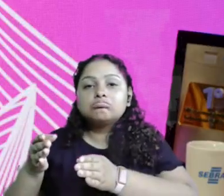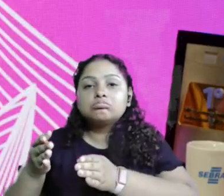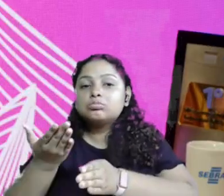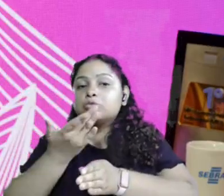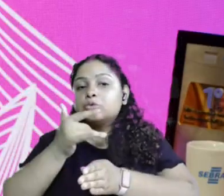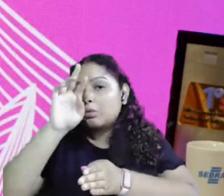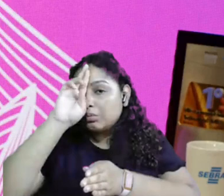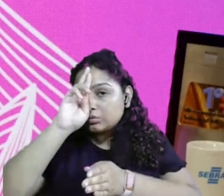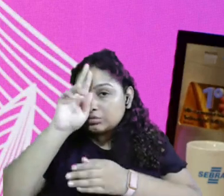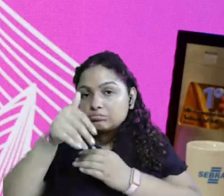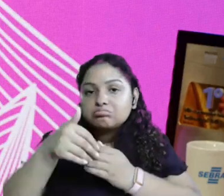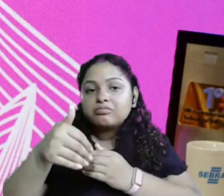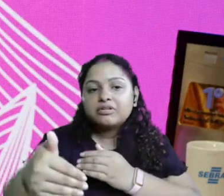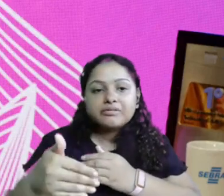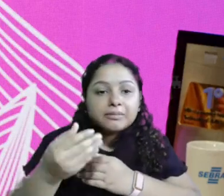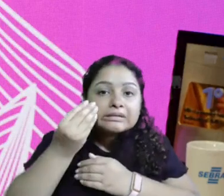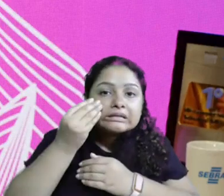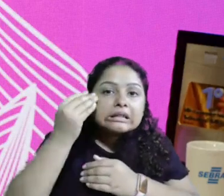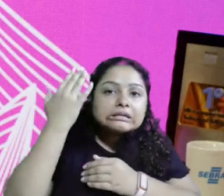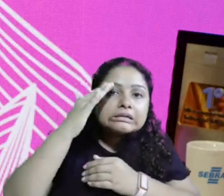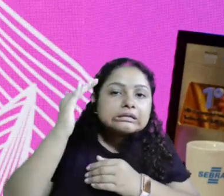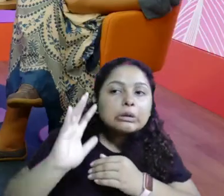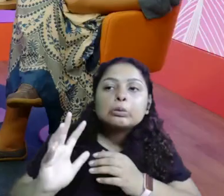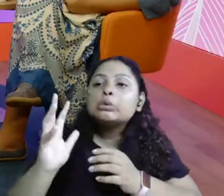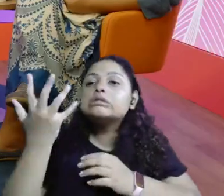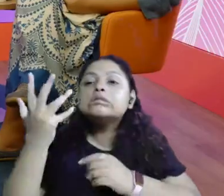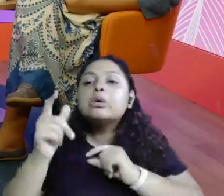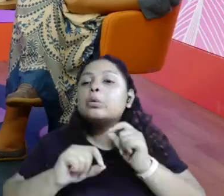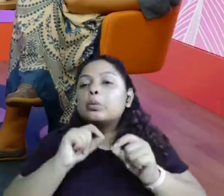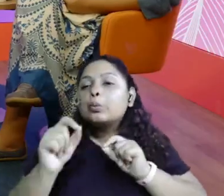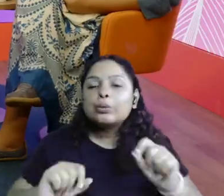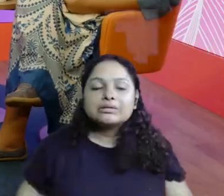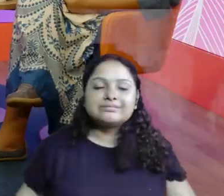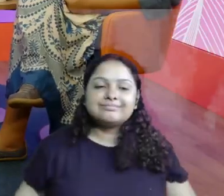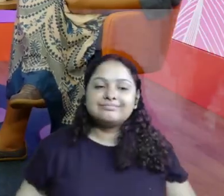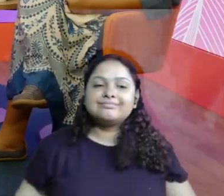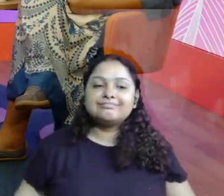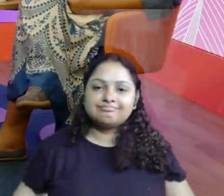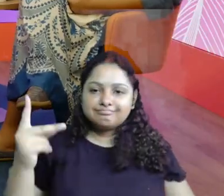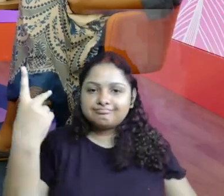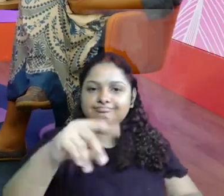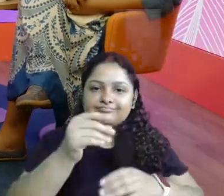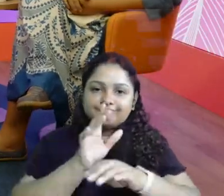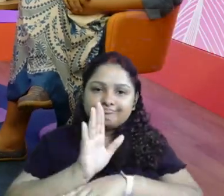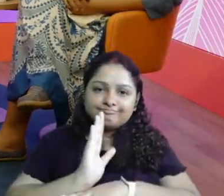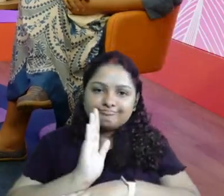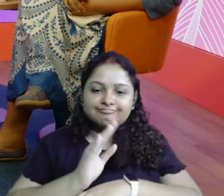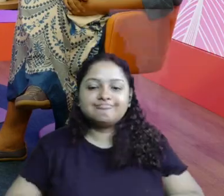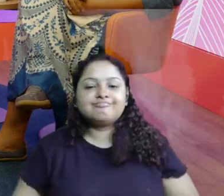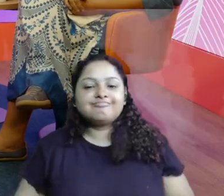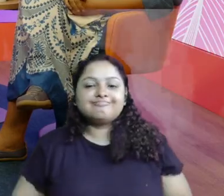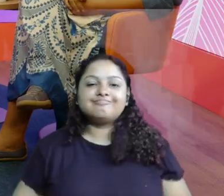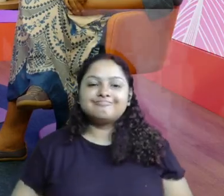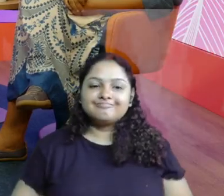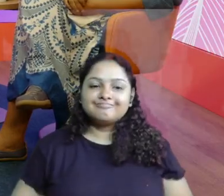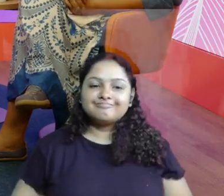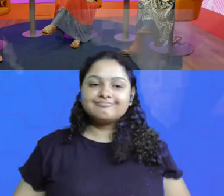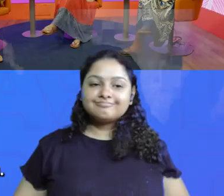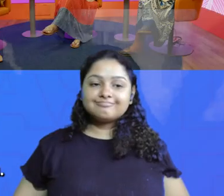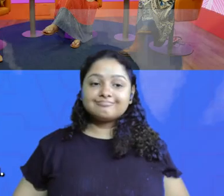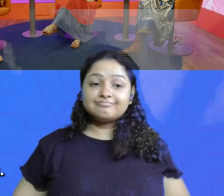do almoço para frente. Vamos entender o que aconteceu no dia de vocês? Roda o VT aí para a gente.